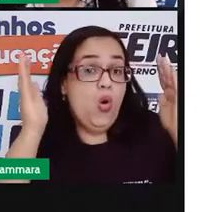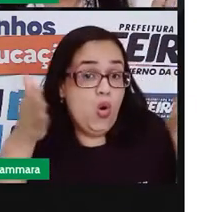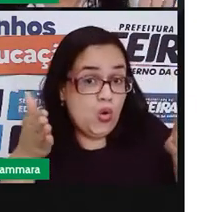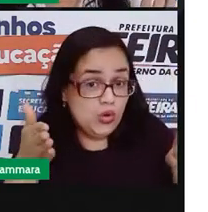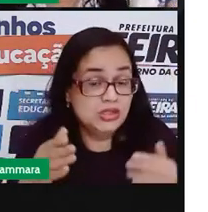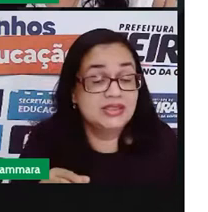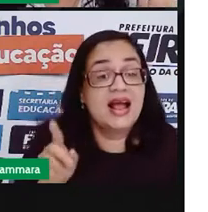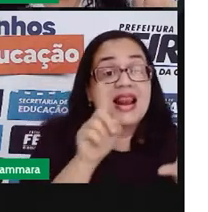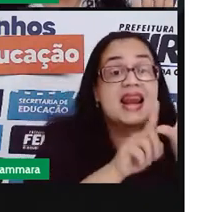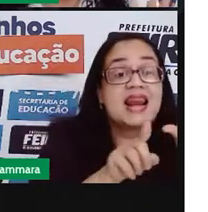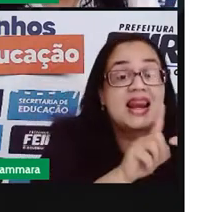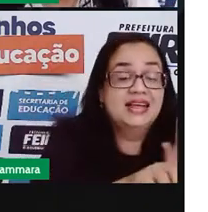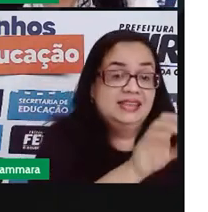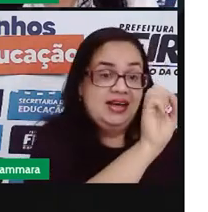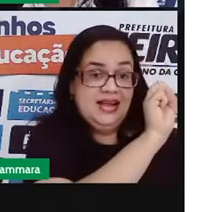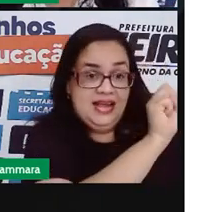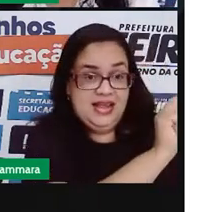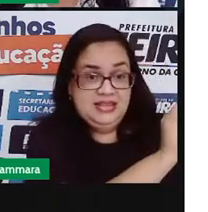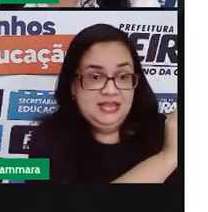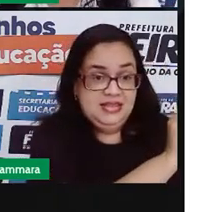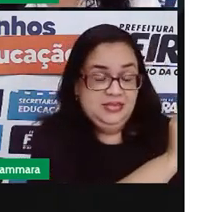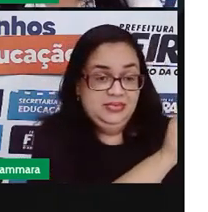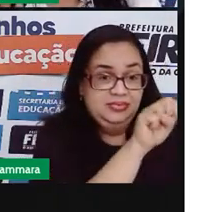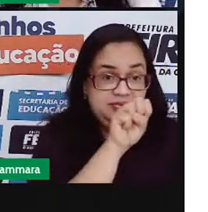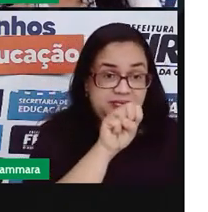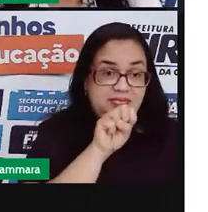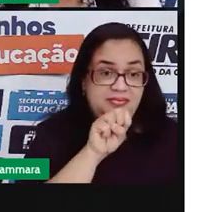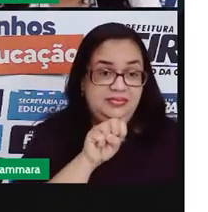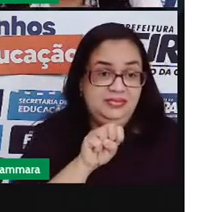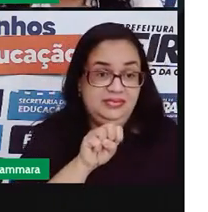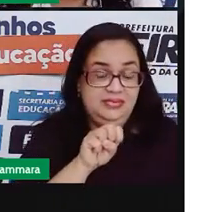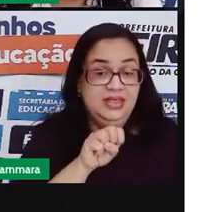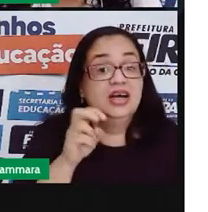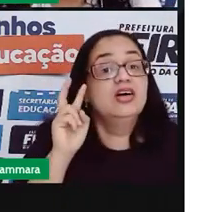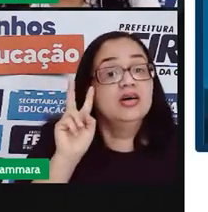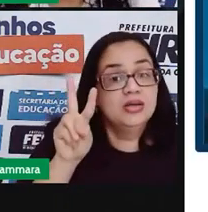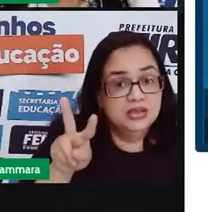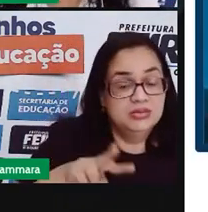a vez da letra S. Vamos ver?